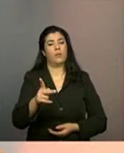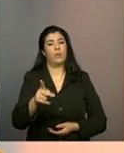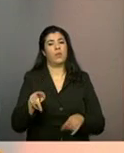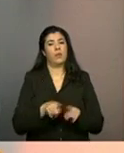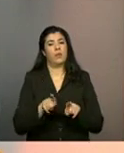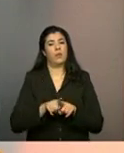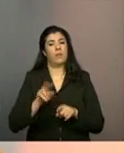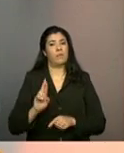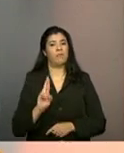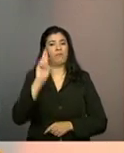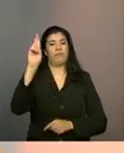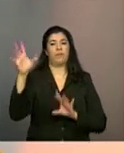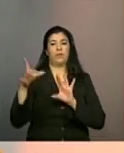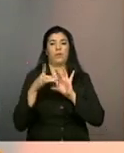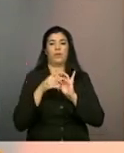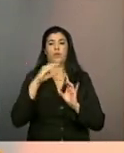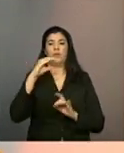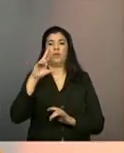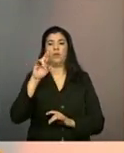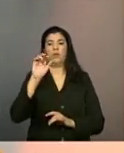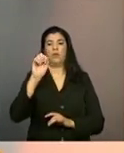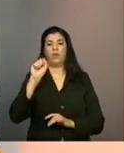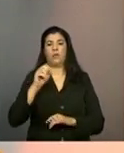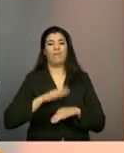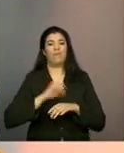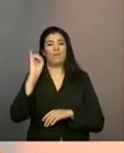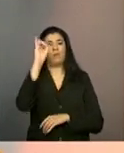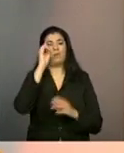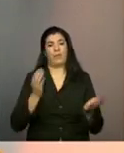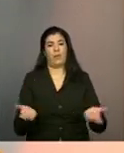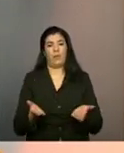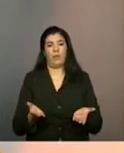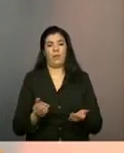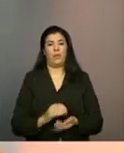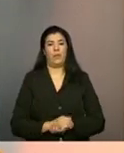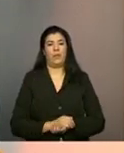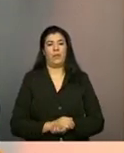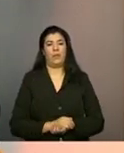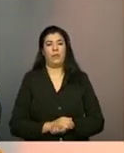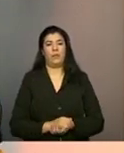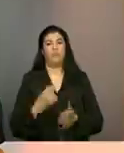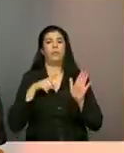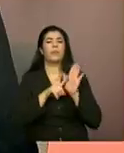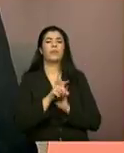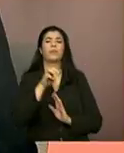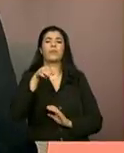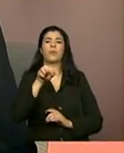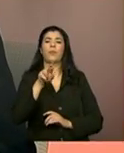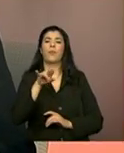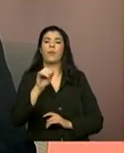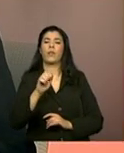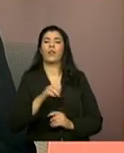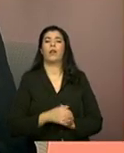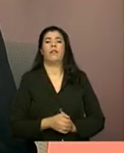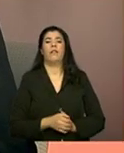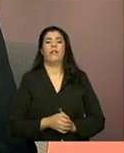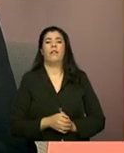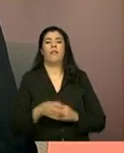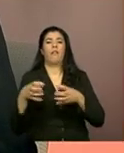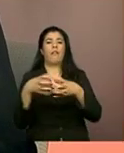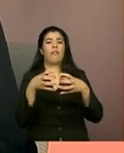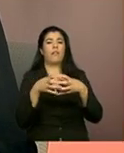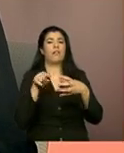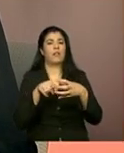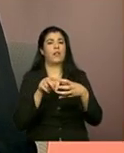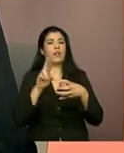referenciado ao Craso, que é o mais importante para a gente nesse momento. Márcia, a equipe responsável pelo PAIF,